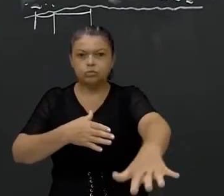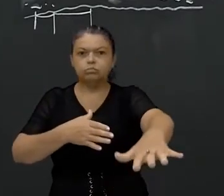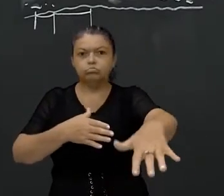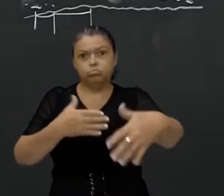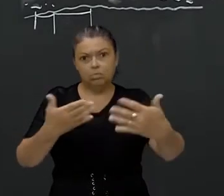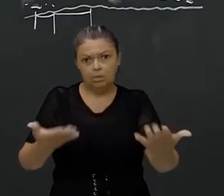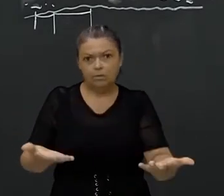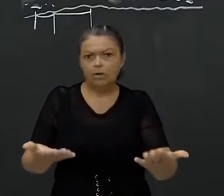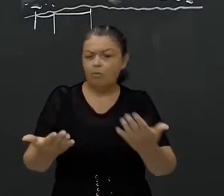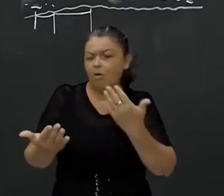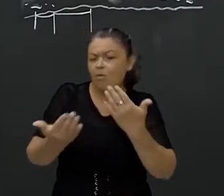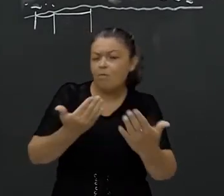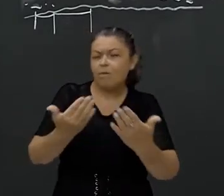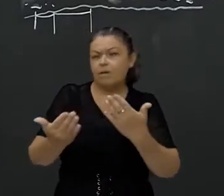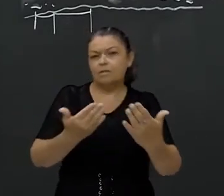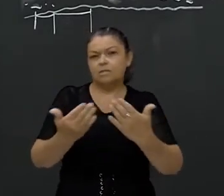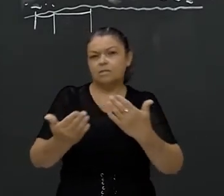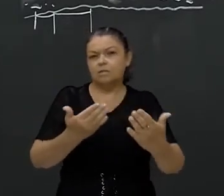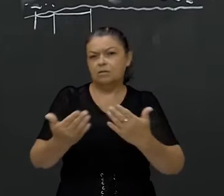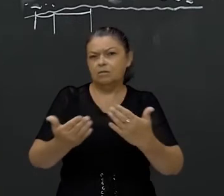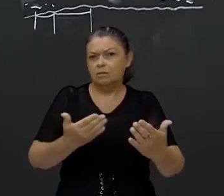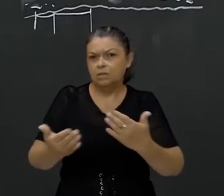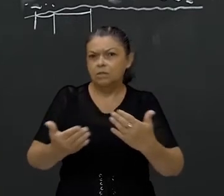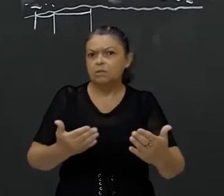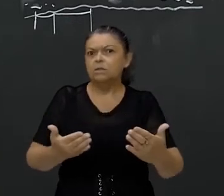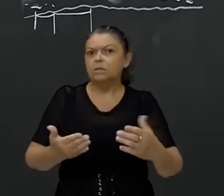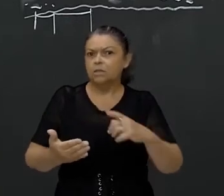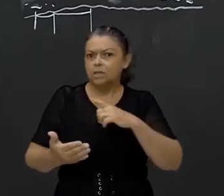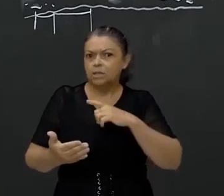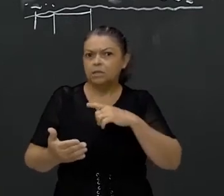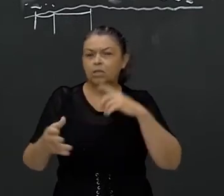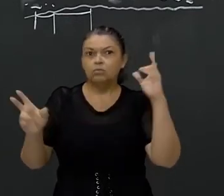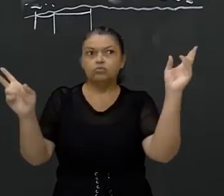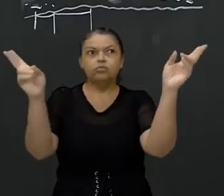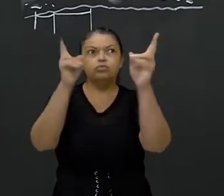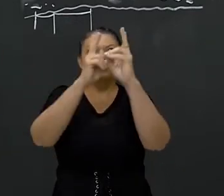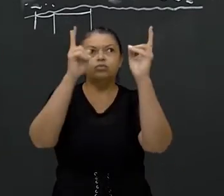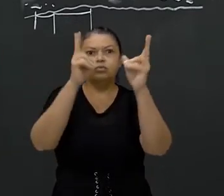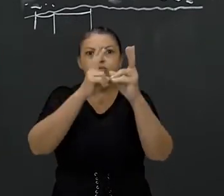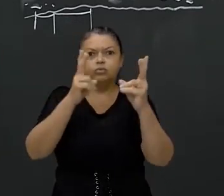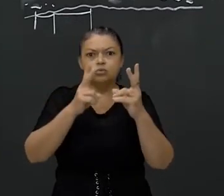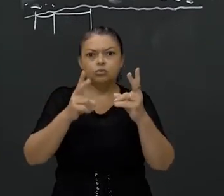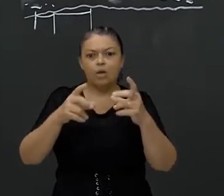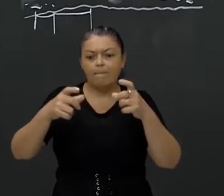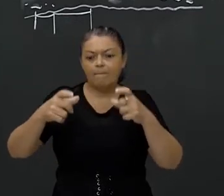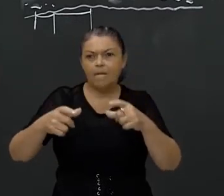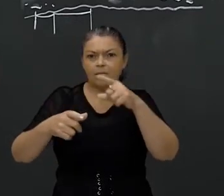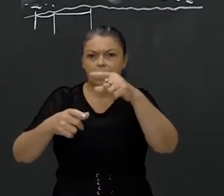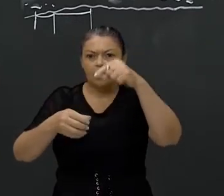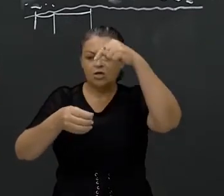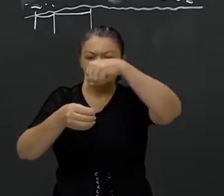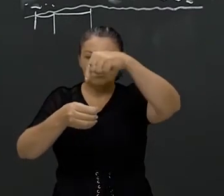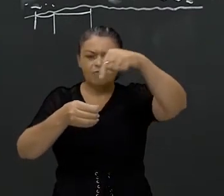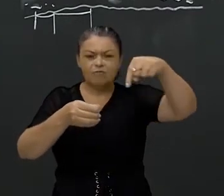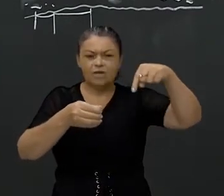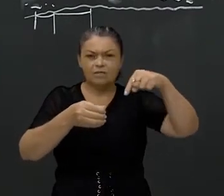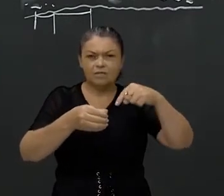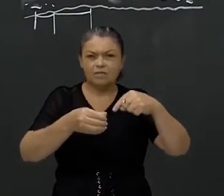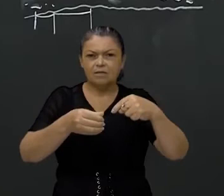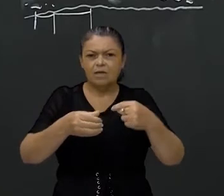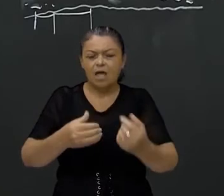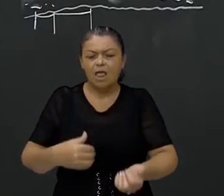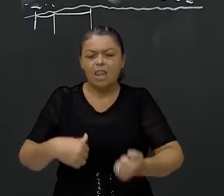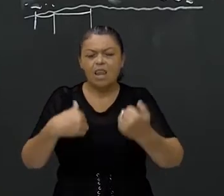fosse formada ali no momento da fusão com uma alta quantidade de gases. Por isso que ela é toda furadinha, assim, e muito